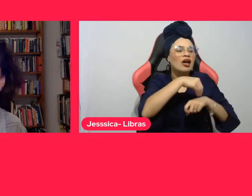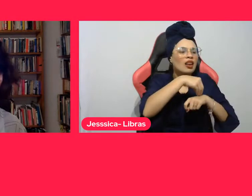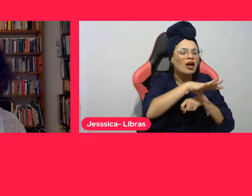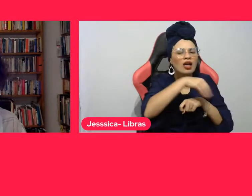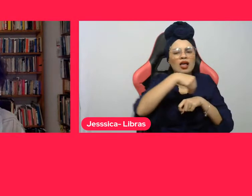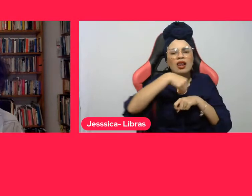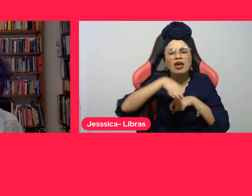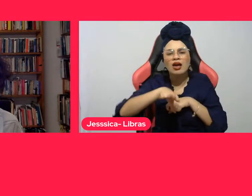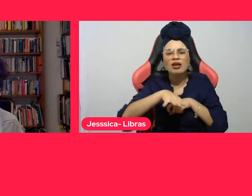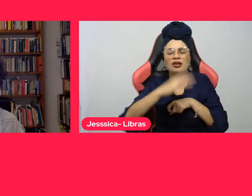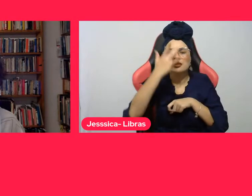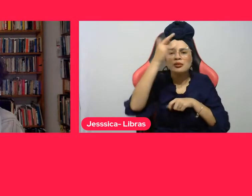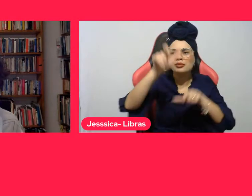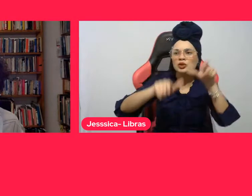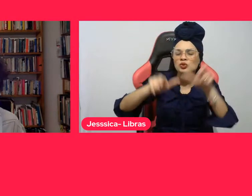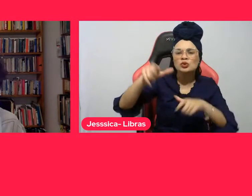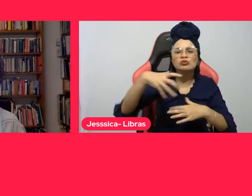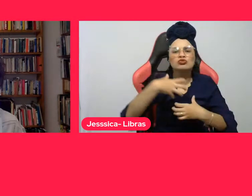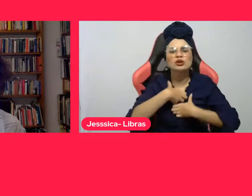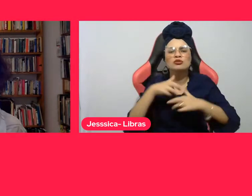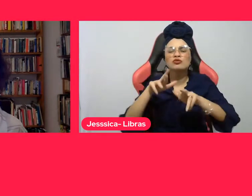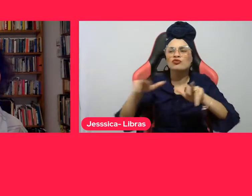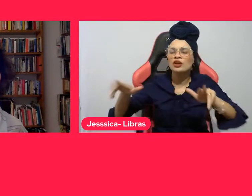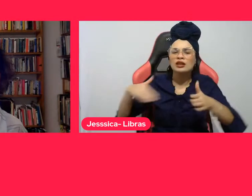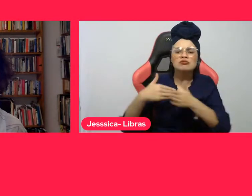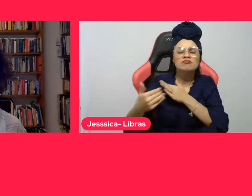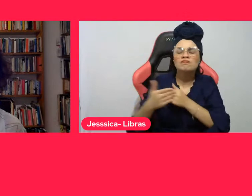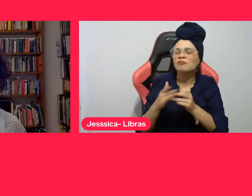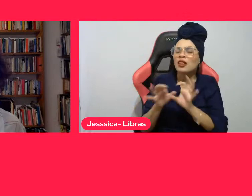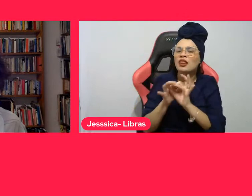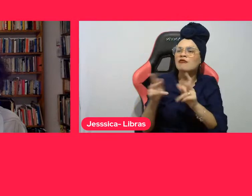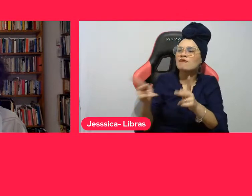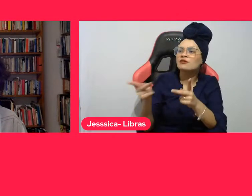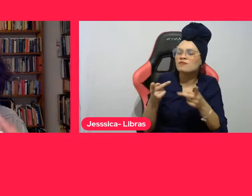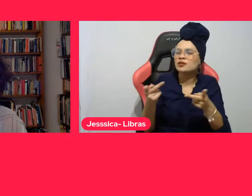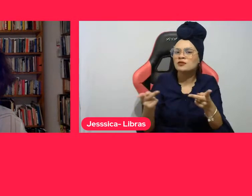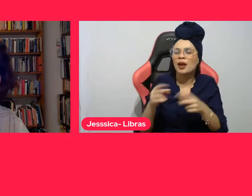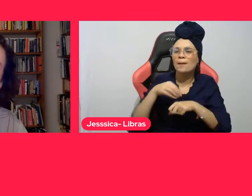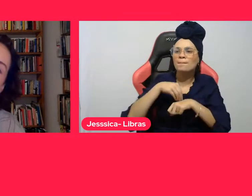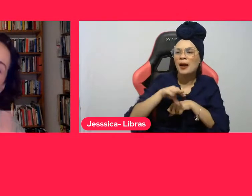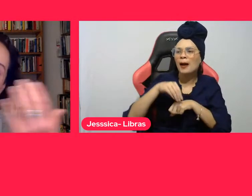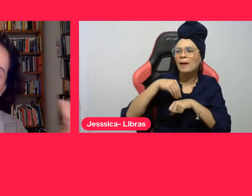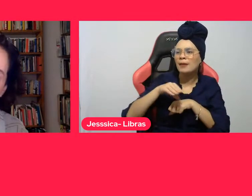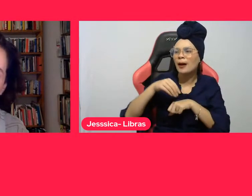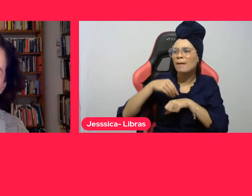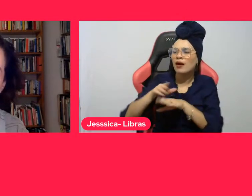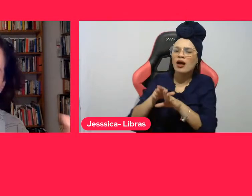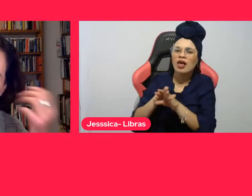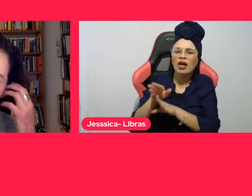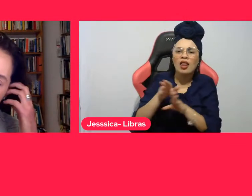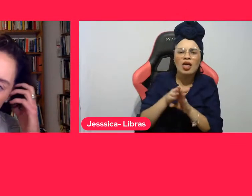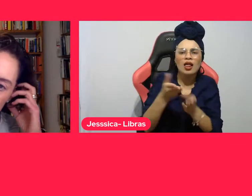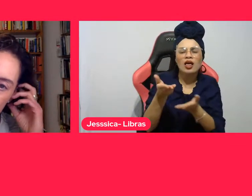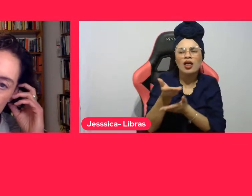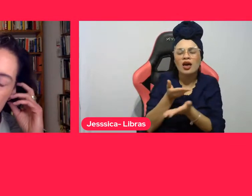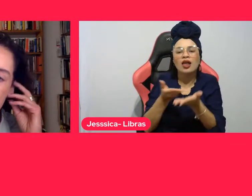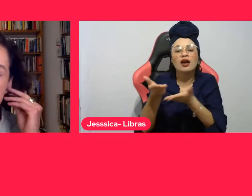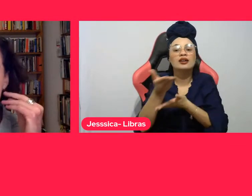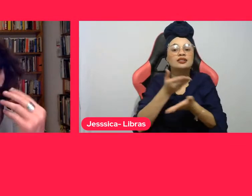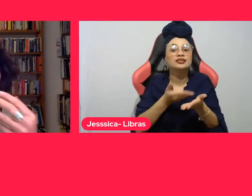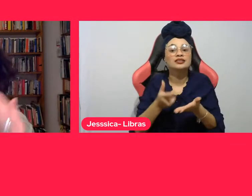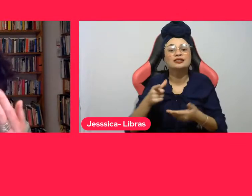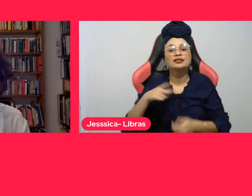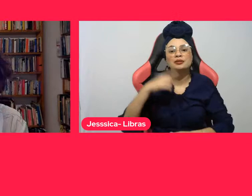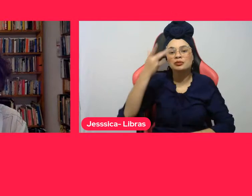mundos, tempos, culturas e pessoas diferentes, ampliando assim o repertório de quem os visita